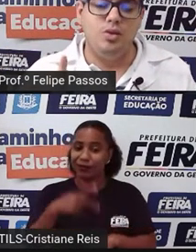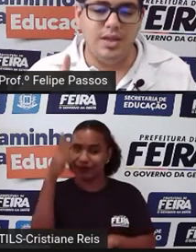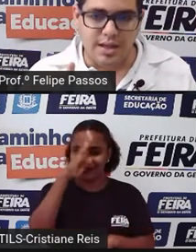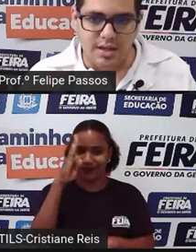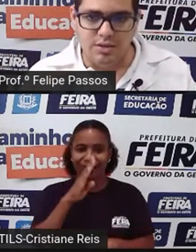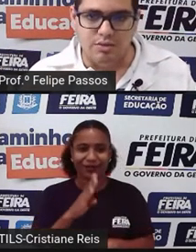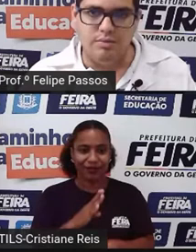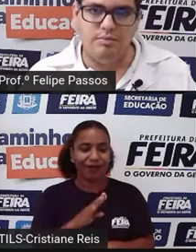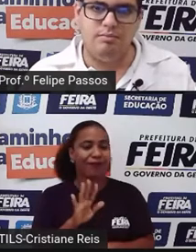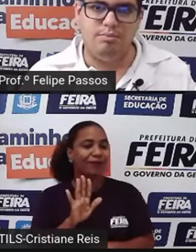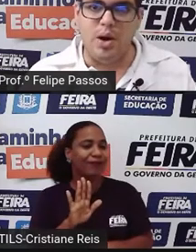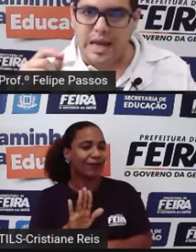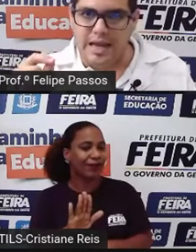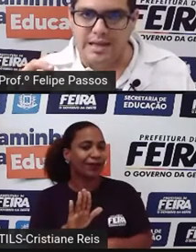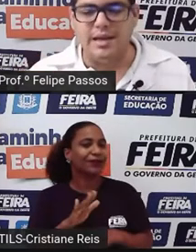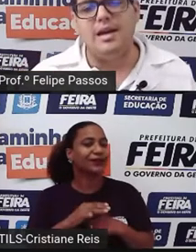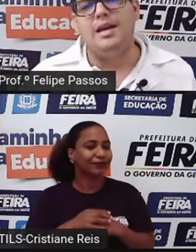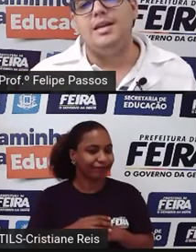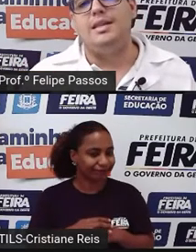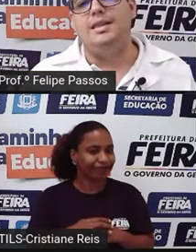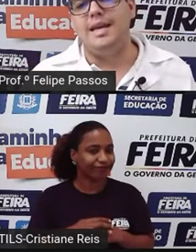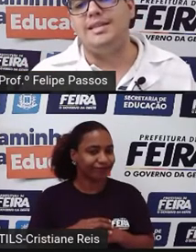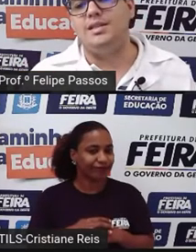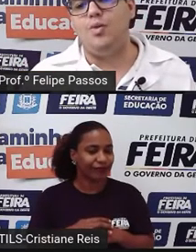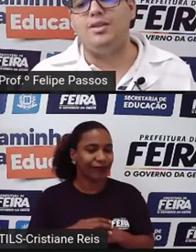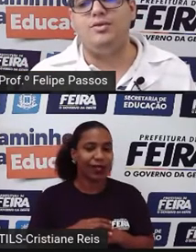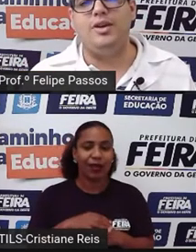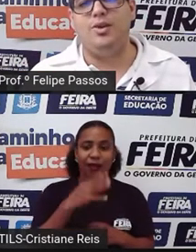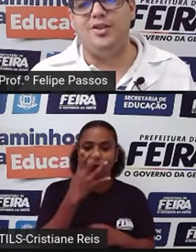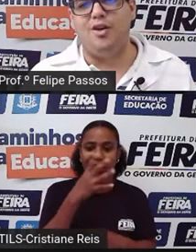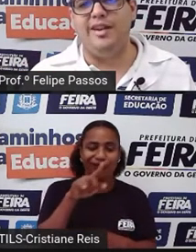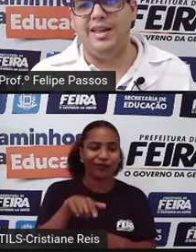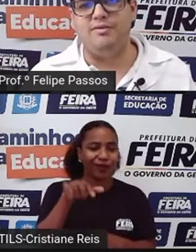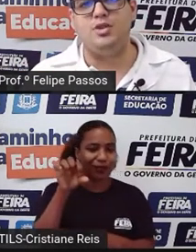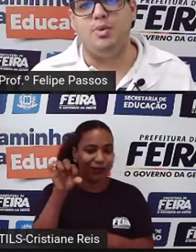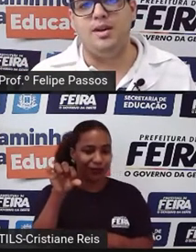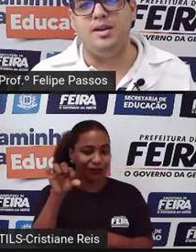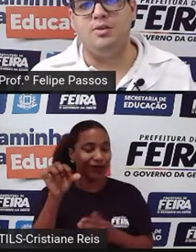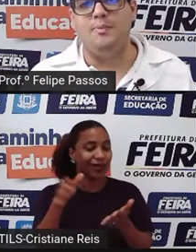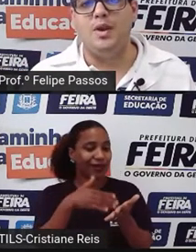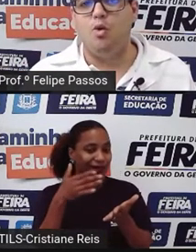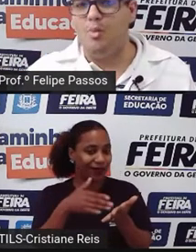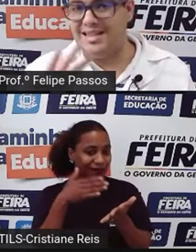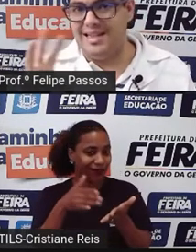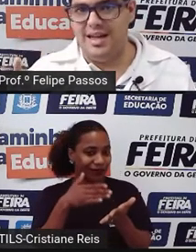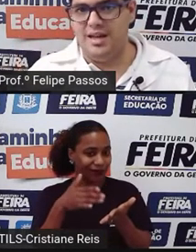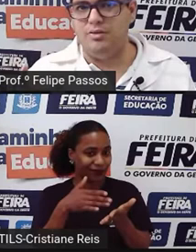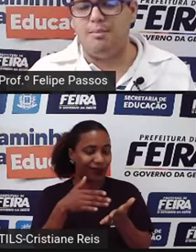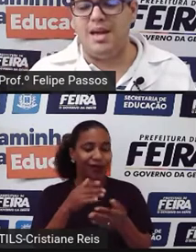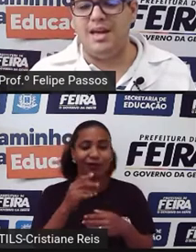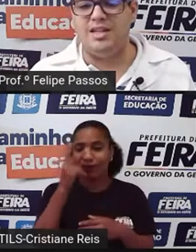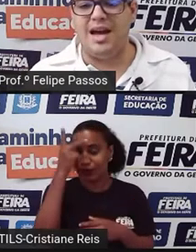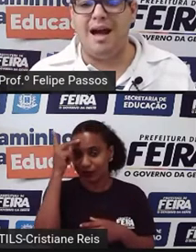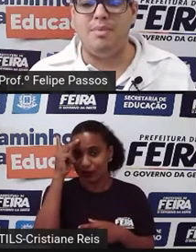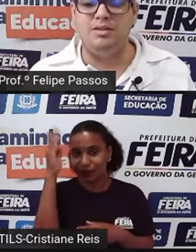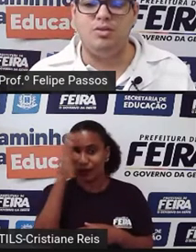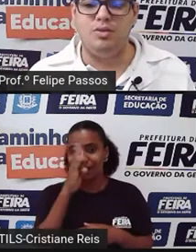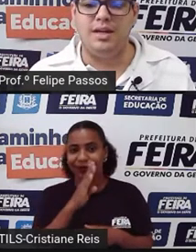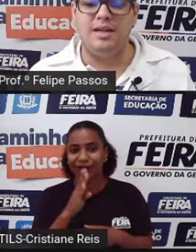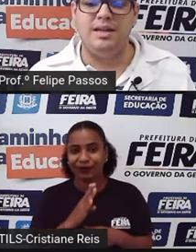No entanto, porém, desses 4,9 livros por ano, o brasileiro, na média,